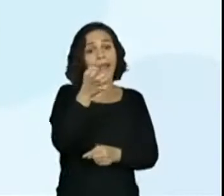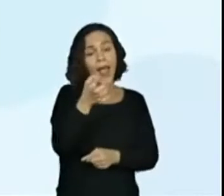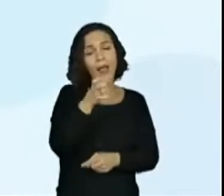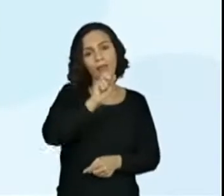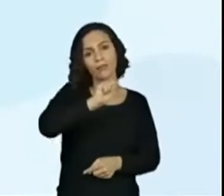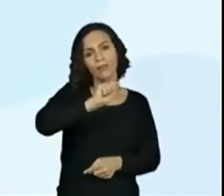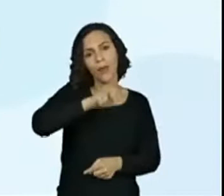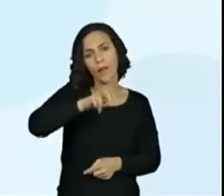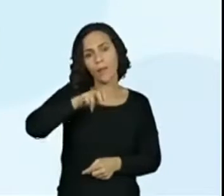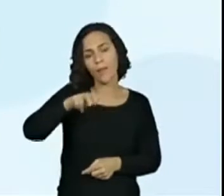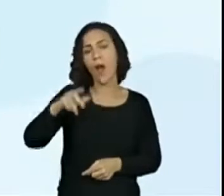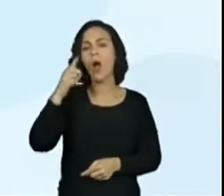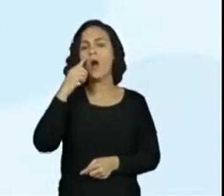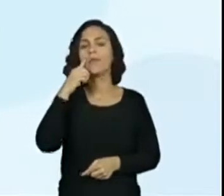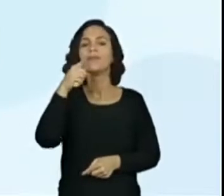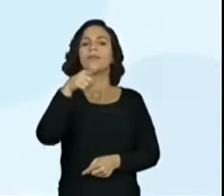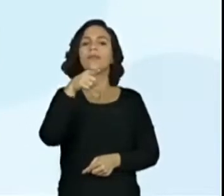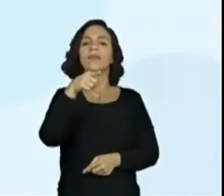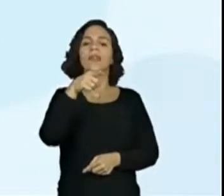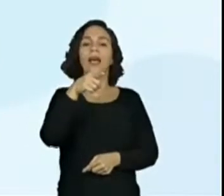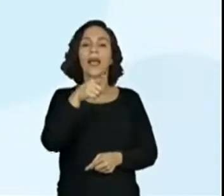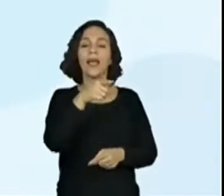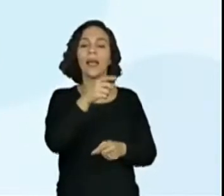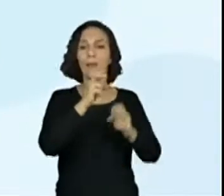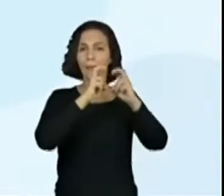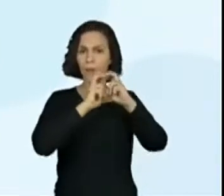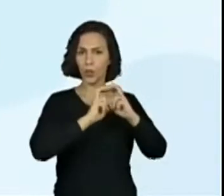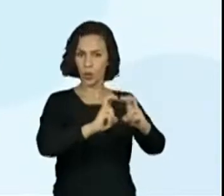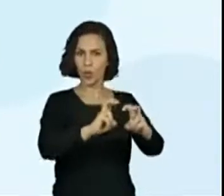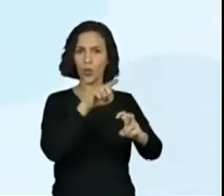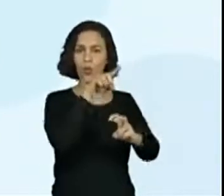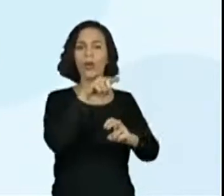na estação Consolação do Metrô